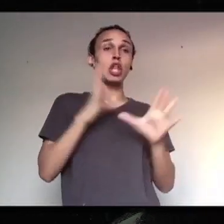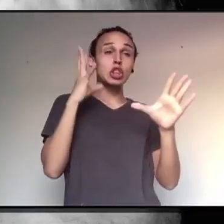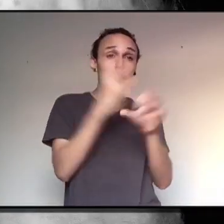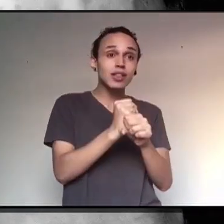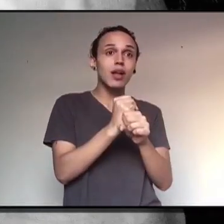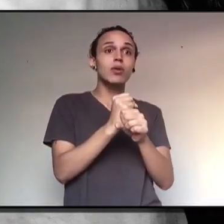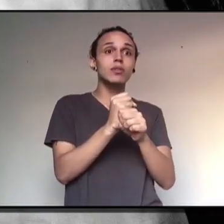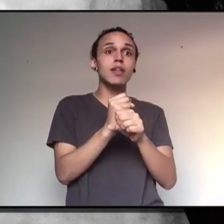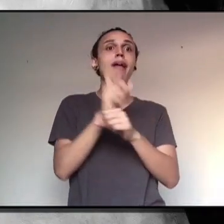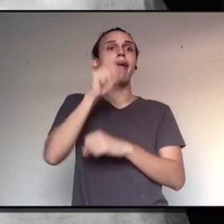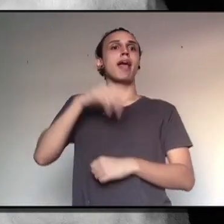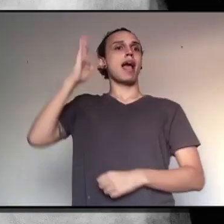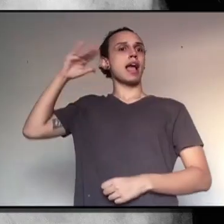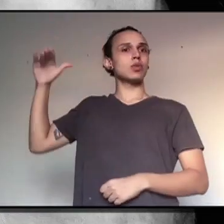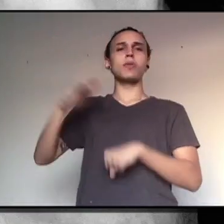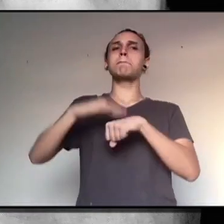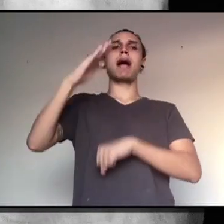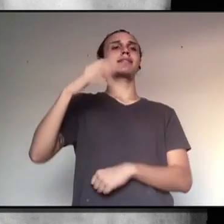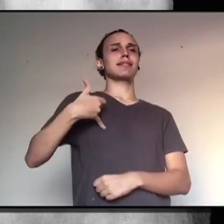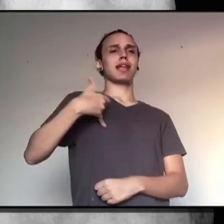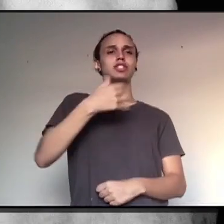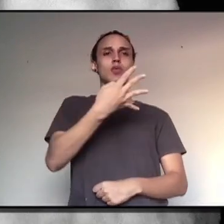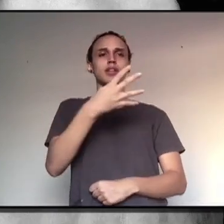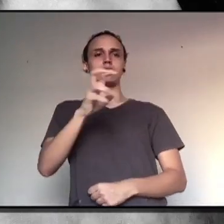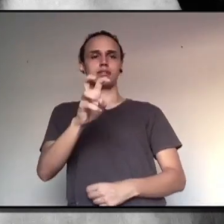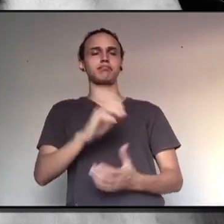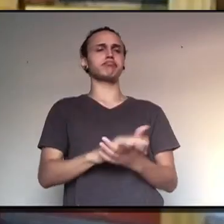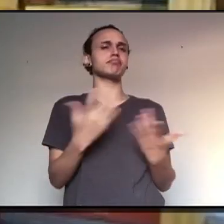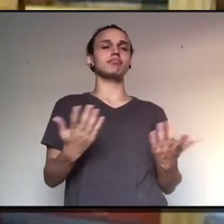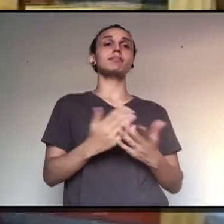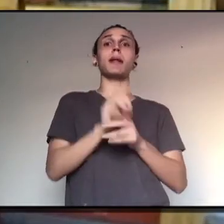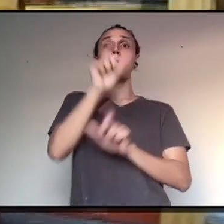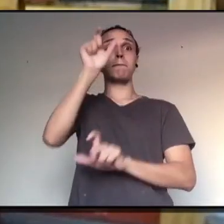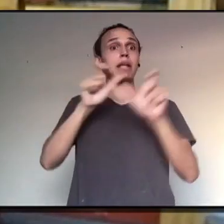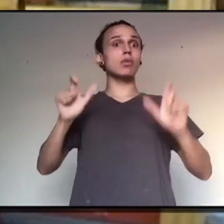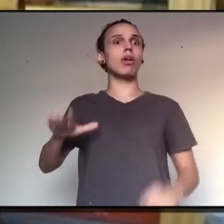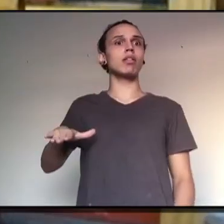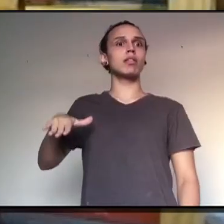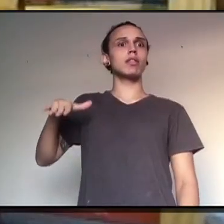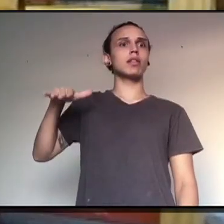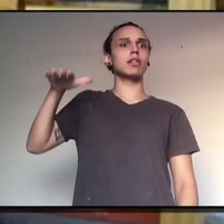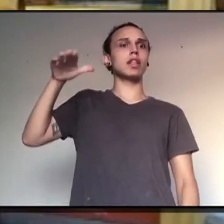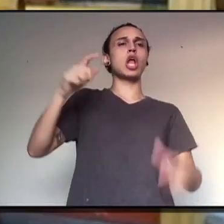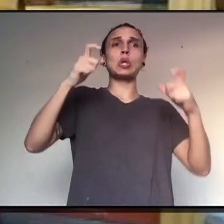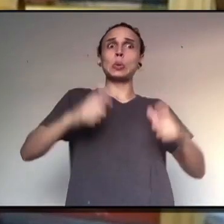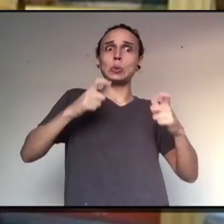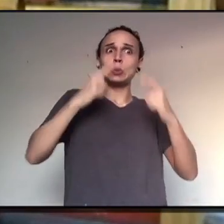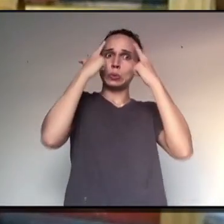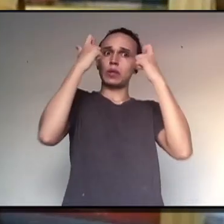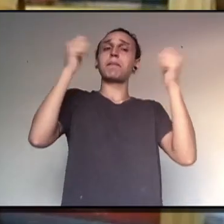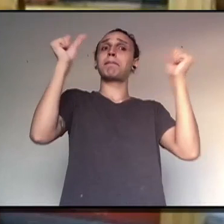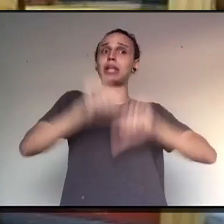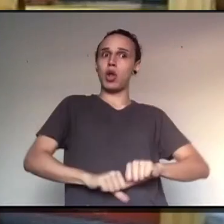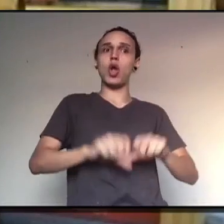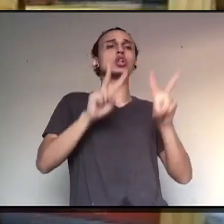pessoas que cresceram em um ambiente muito mais